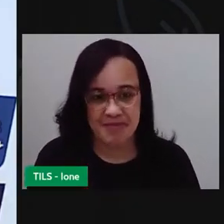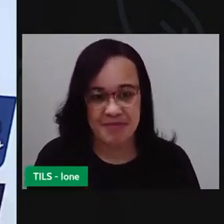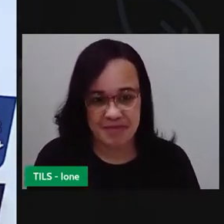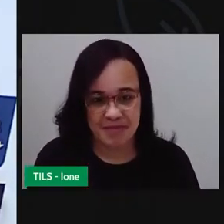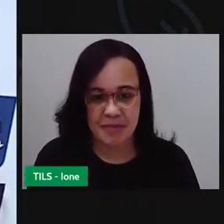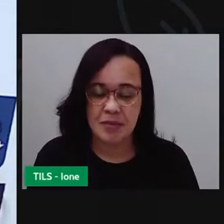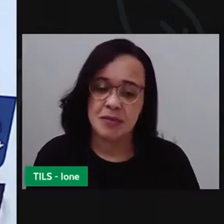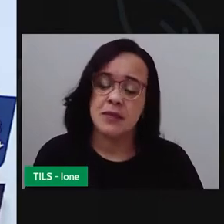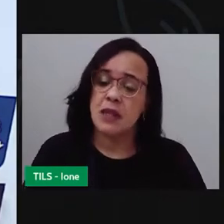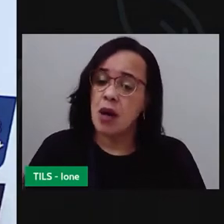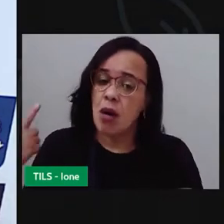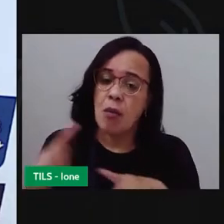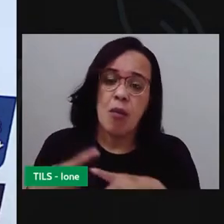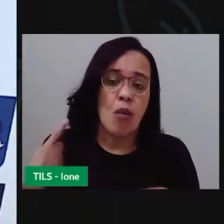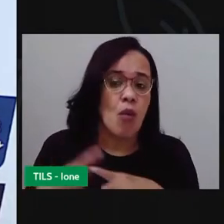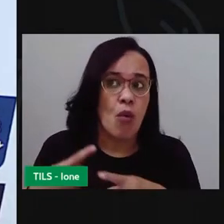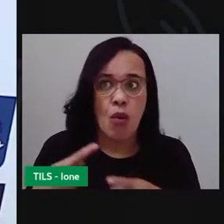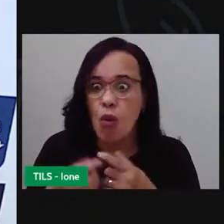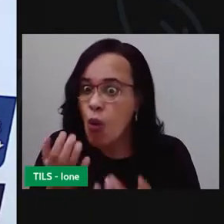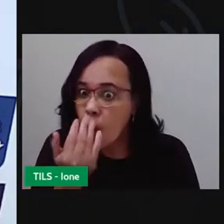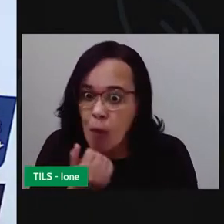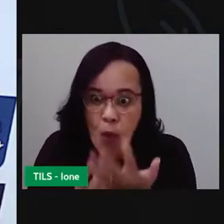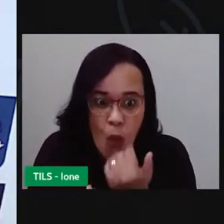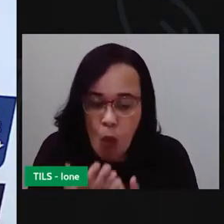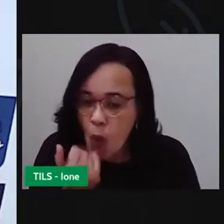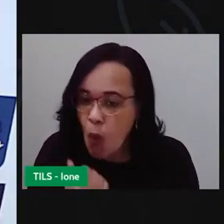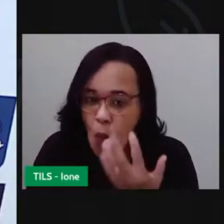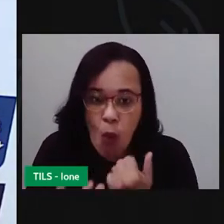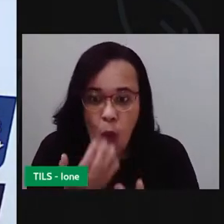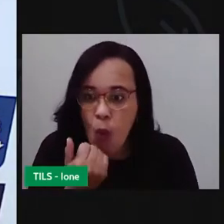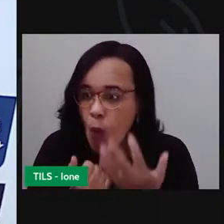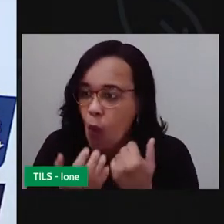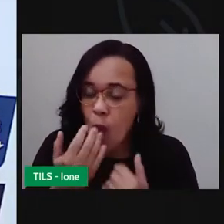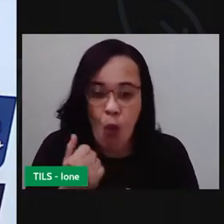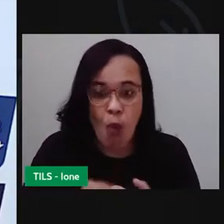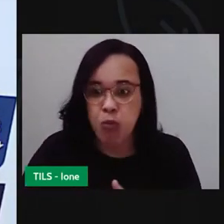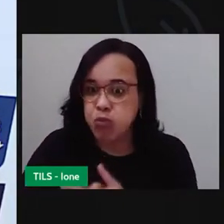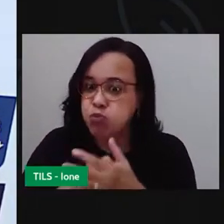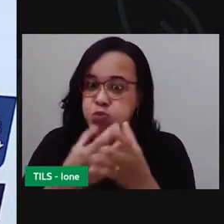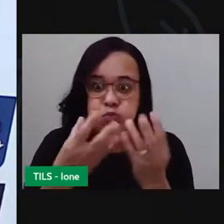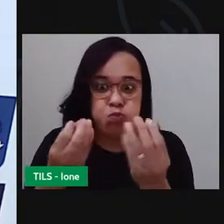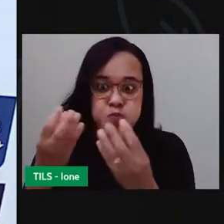Porque comeu muita torta de pata de barata.